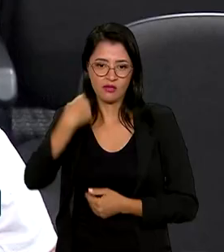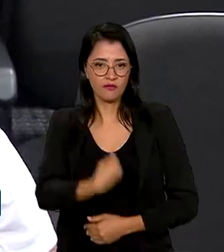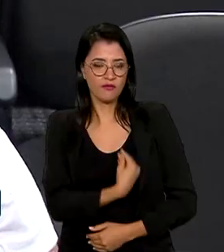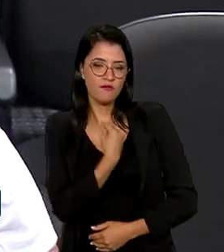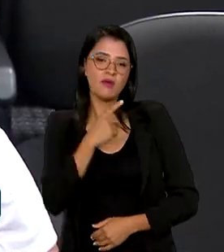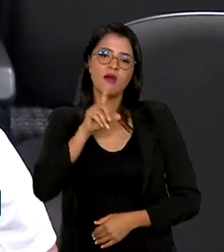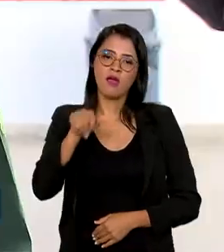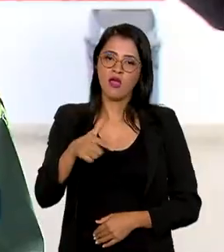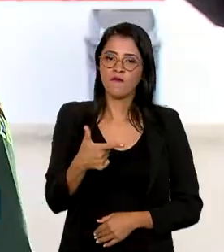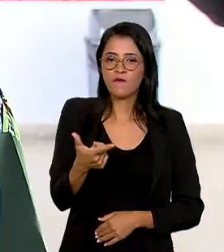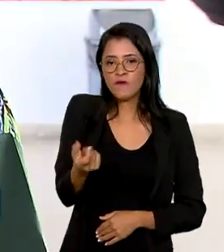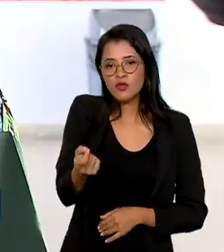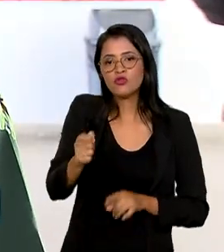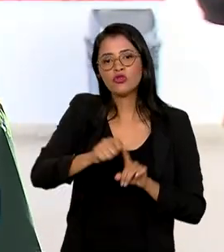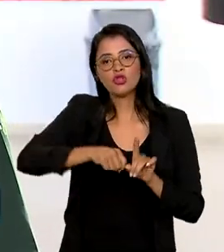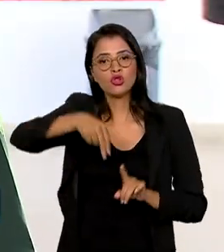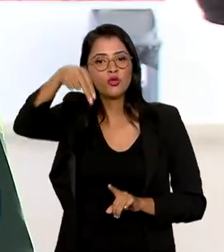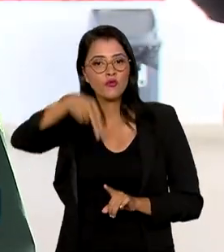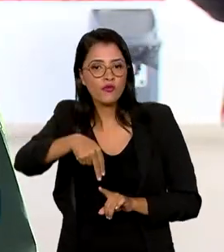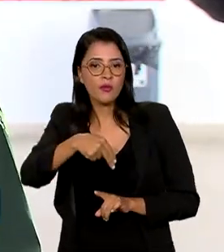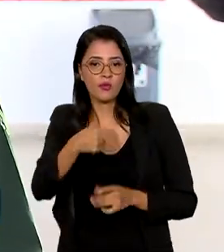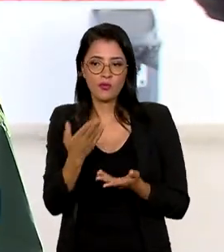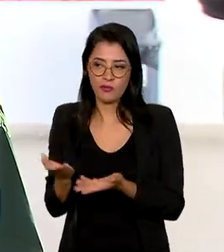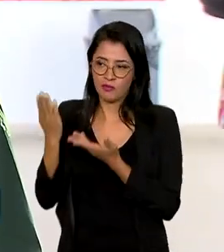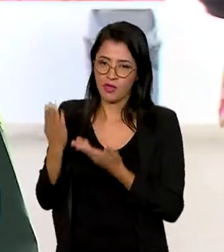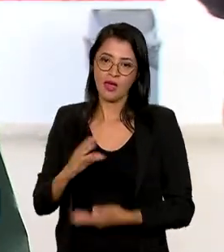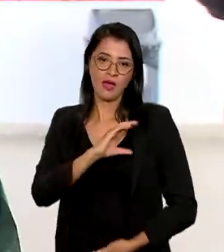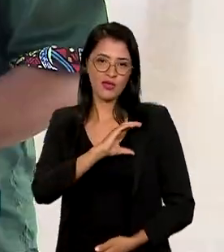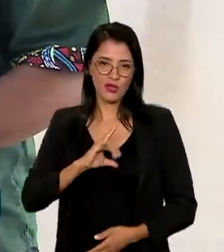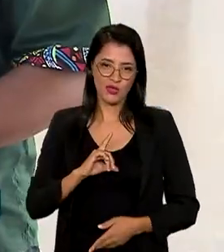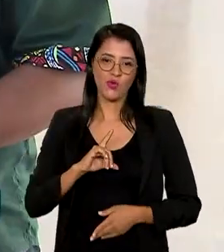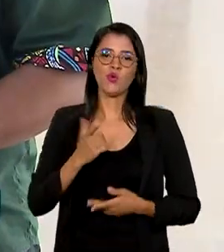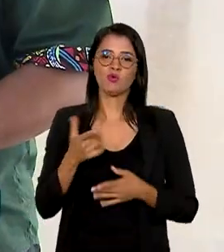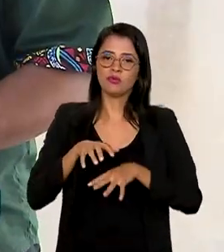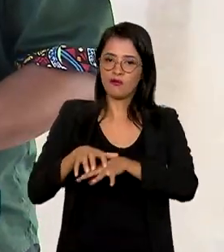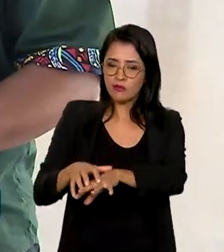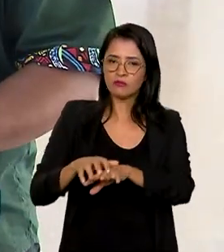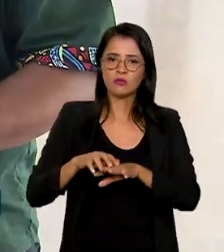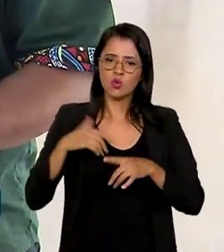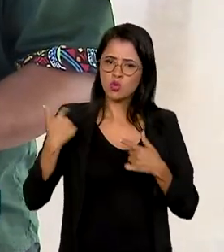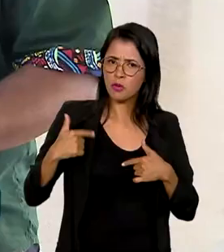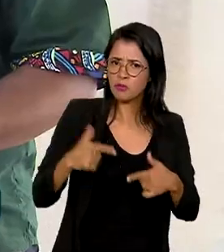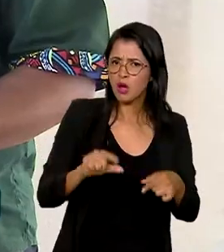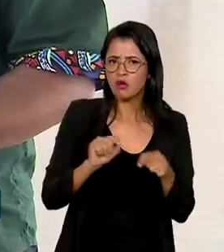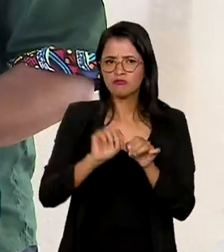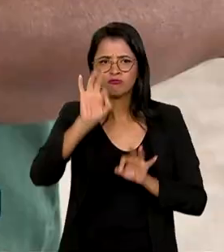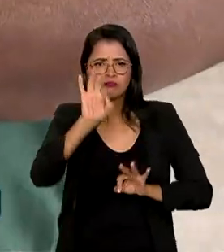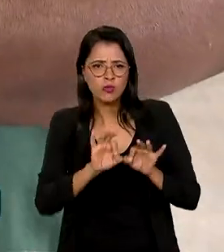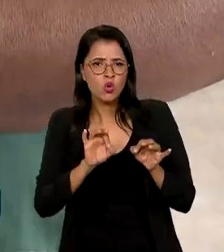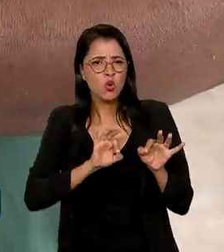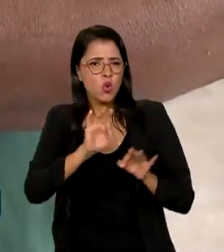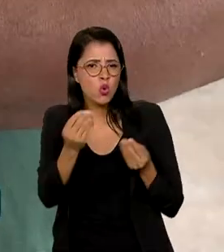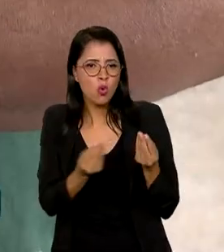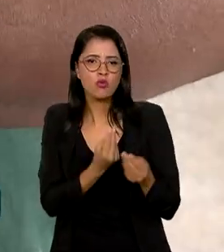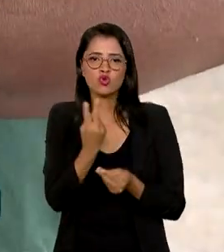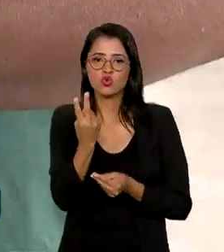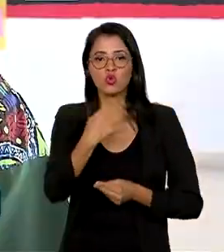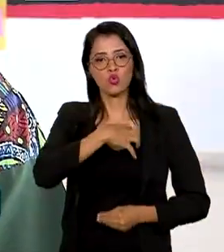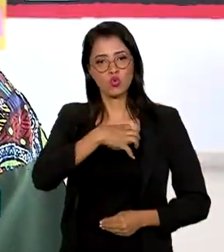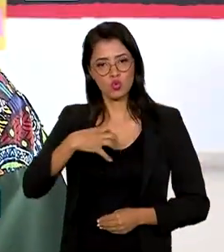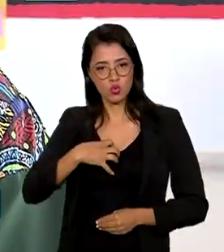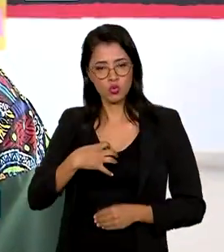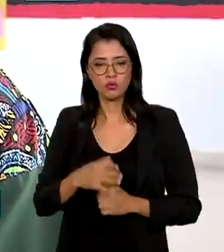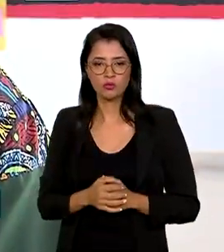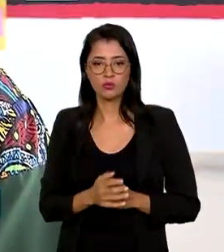20 de novembro. De acordo com o coordenador das caravanas, todo o trabalho vem sendo desenvolvido de duas formas.